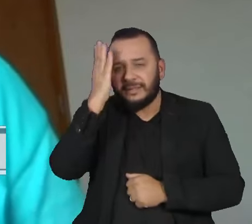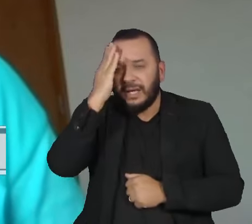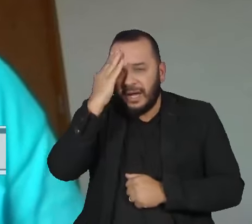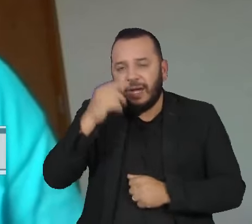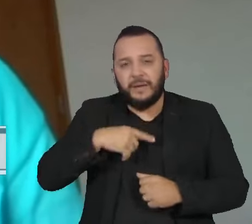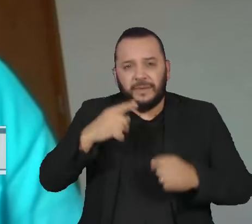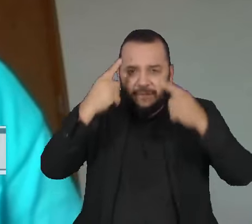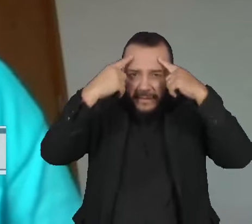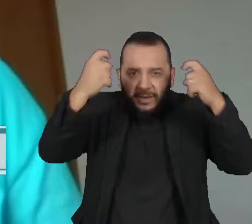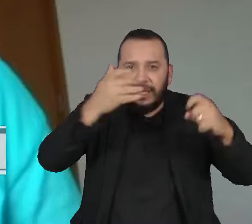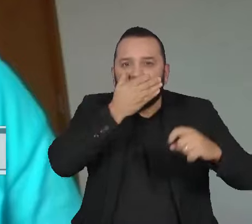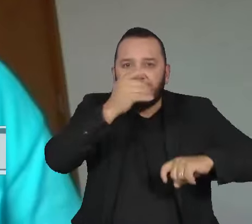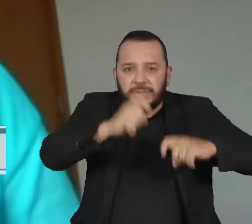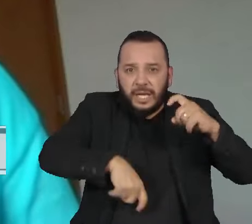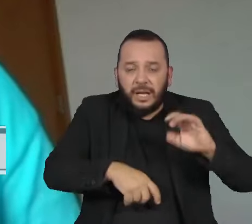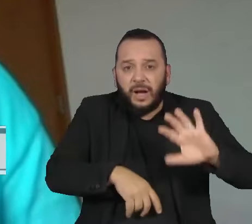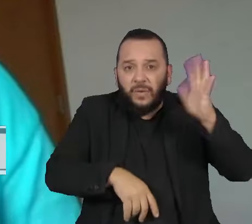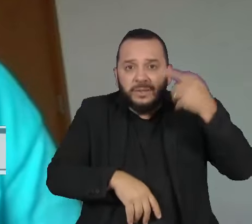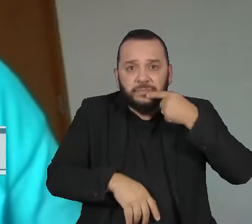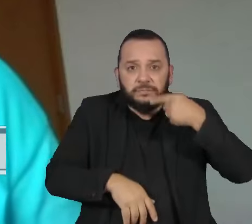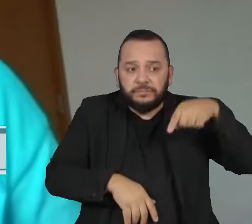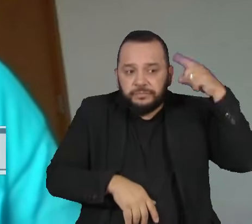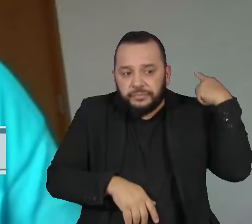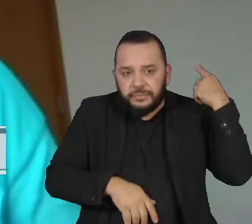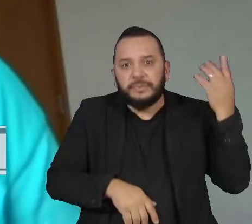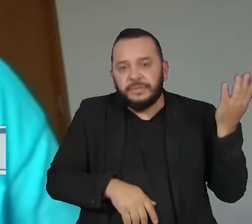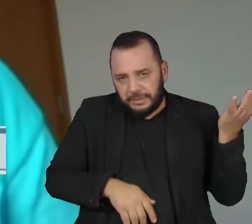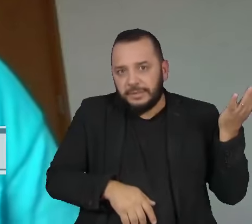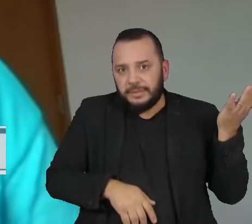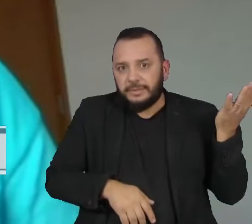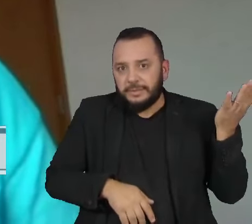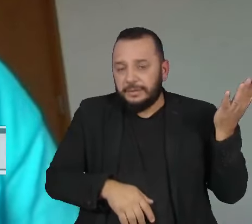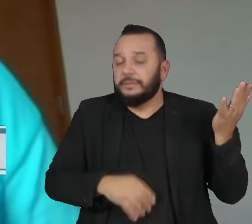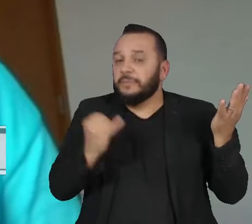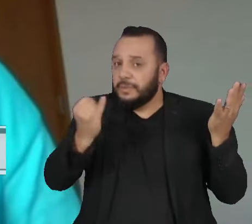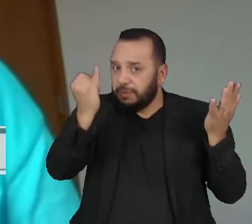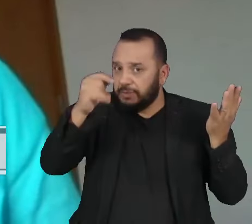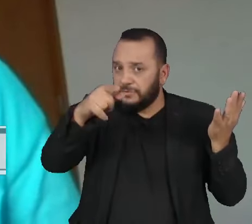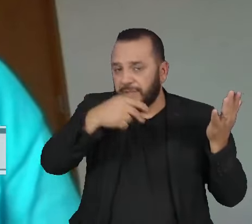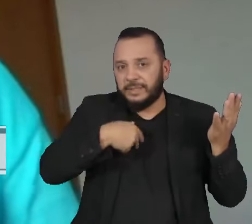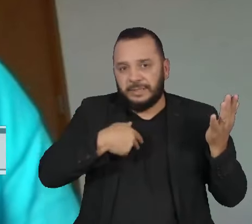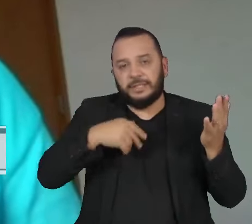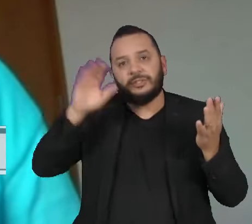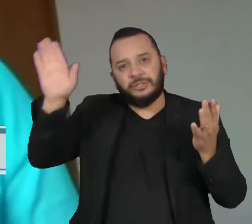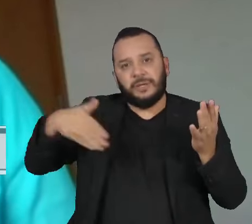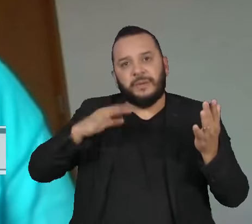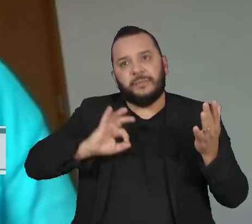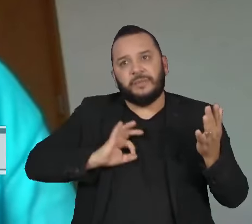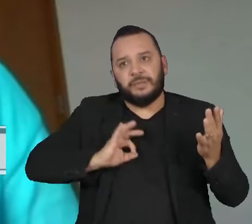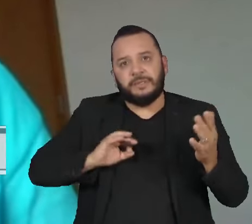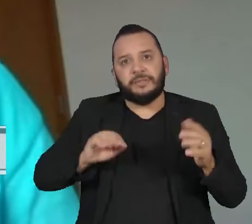sexual, principalmente que acabou de acontecer, que aconteceu em poucas horas, é muito importante acionar a polícia e o serviço de saúde.